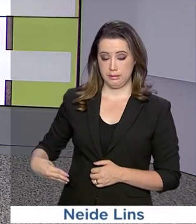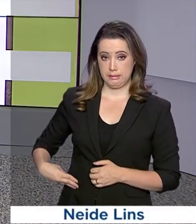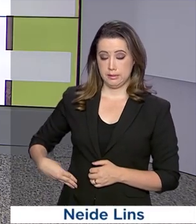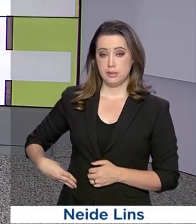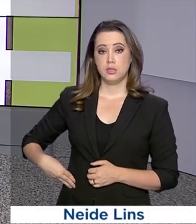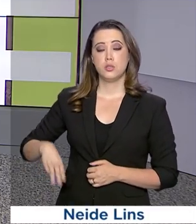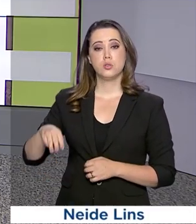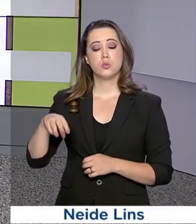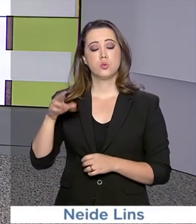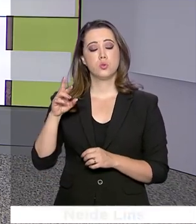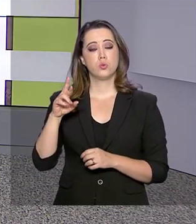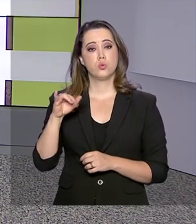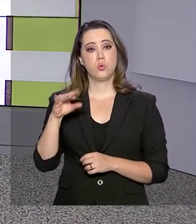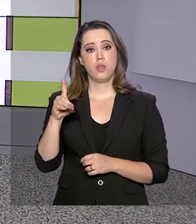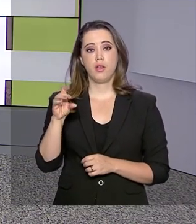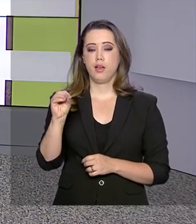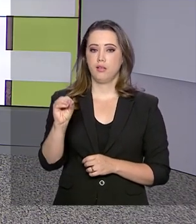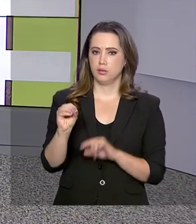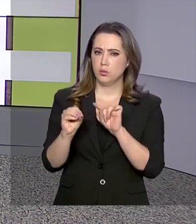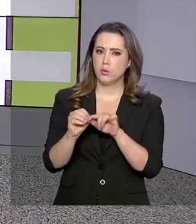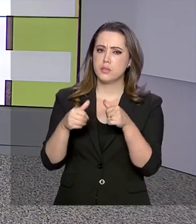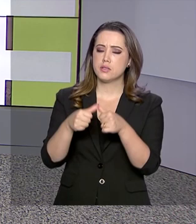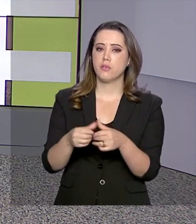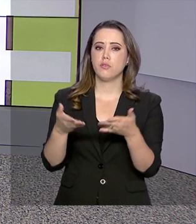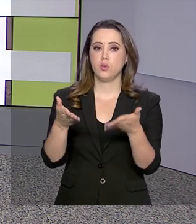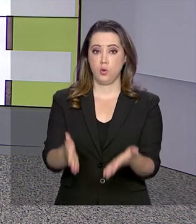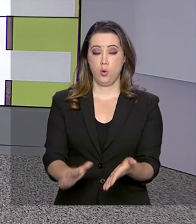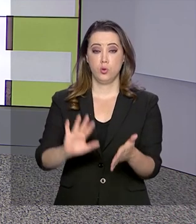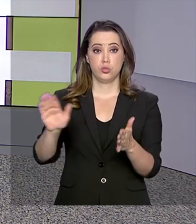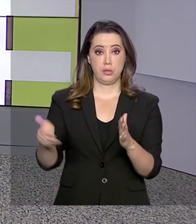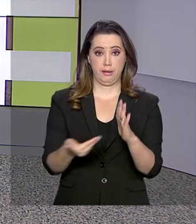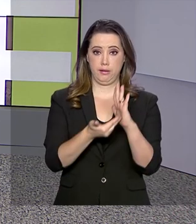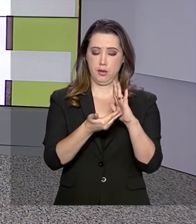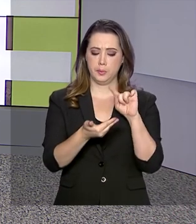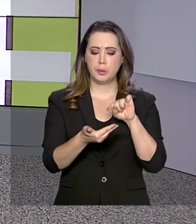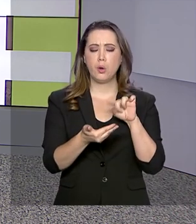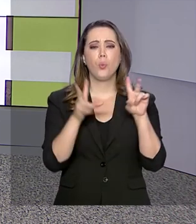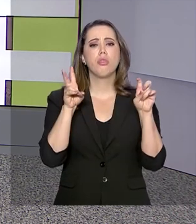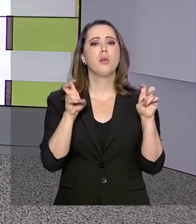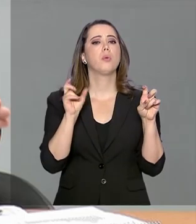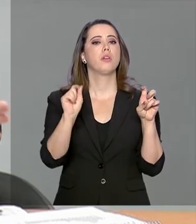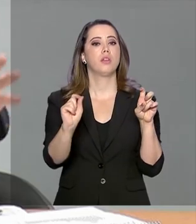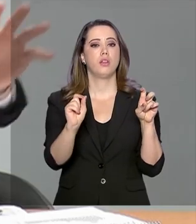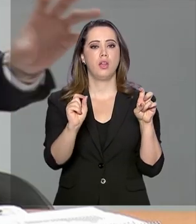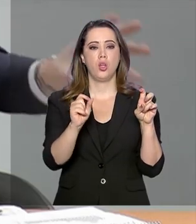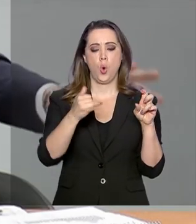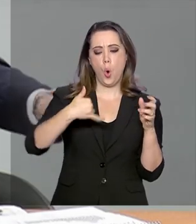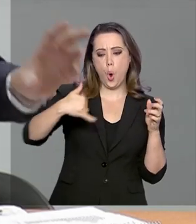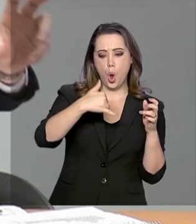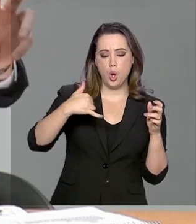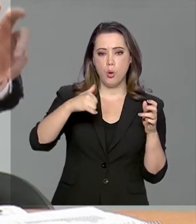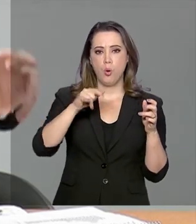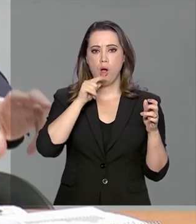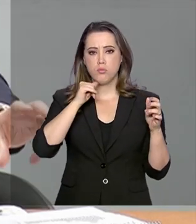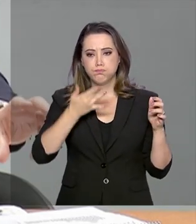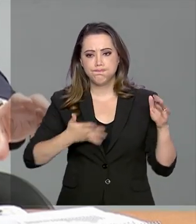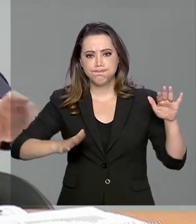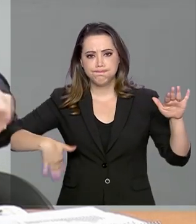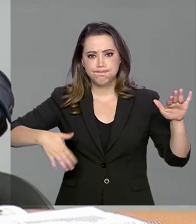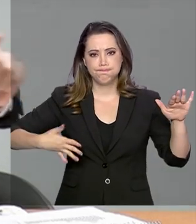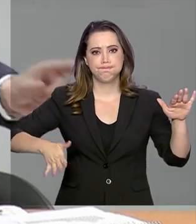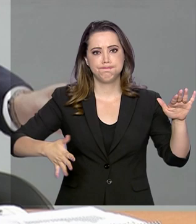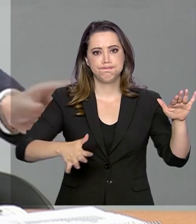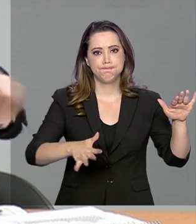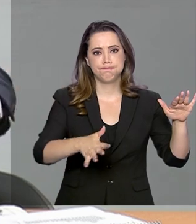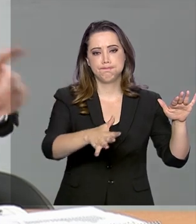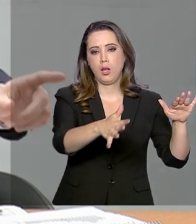hoje na Câmara dos Deputados. Entre os assuntos, o derramamento de óleo no Nordeste. Foi a terceira vez que o